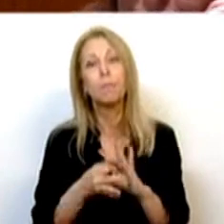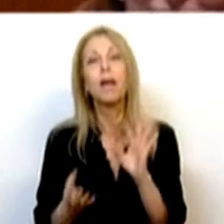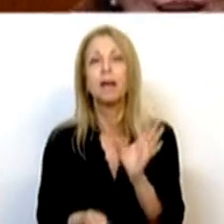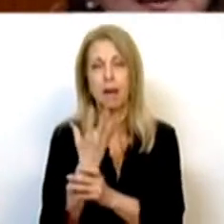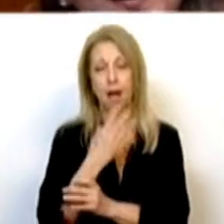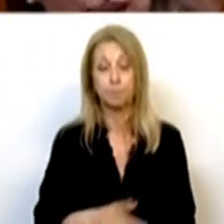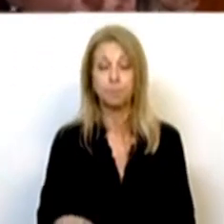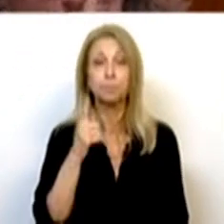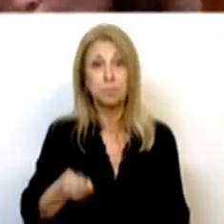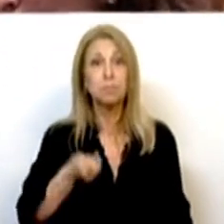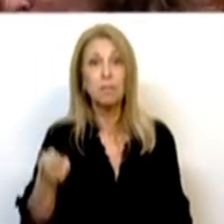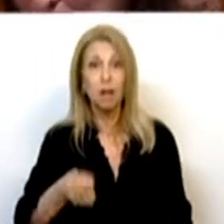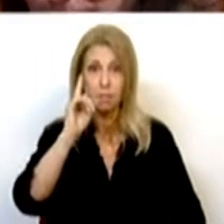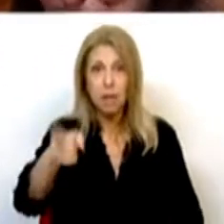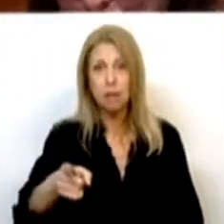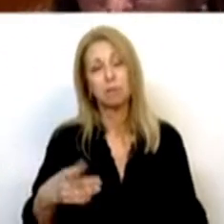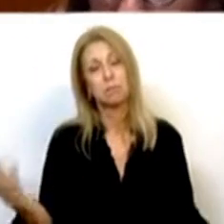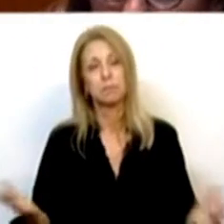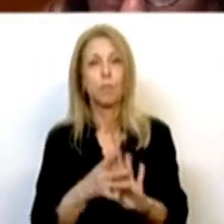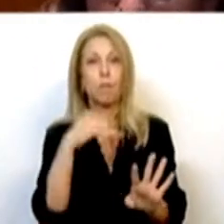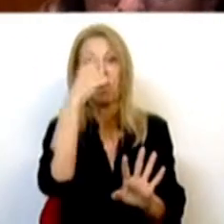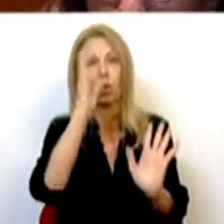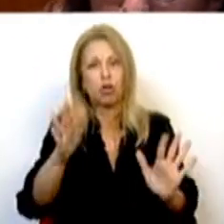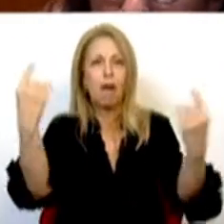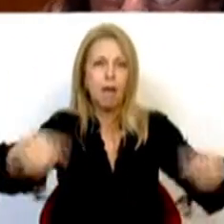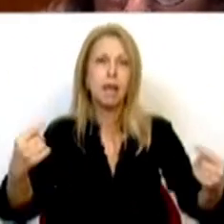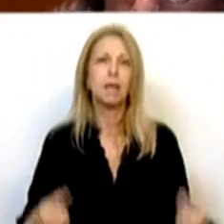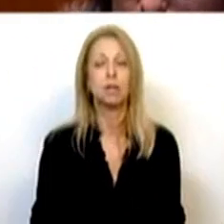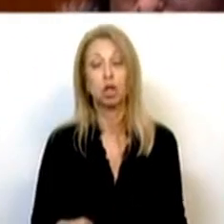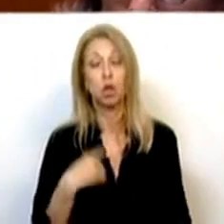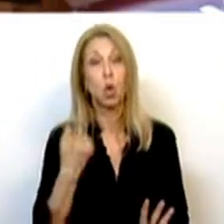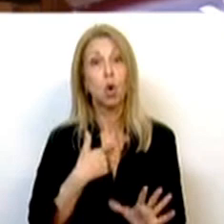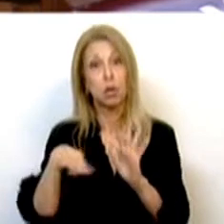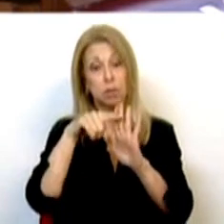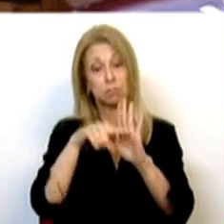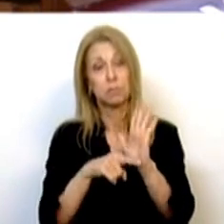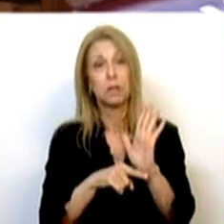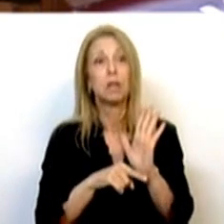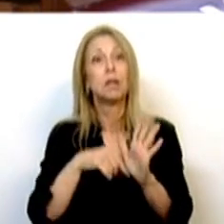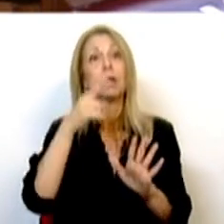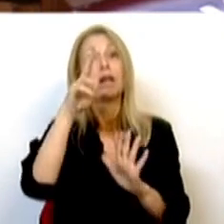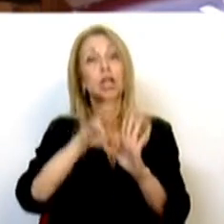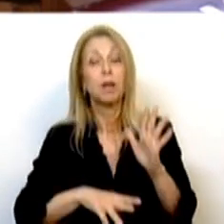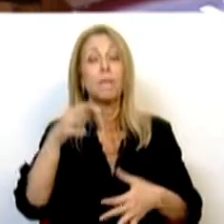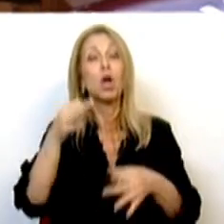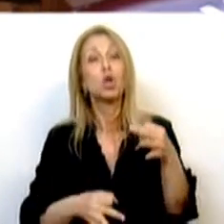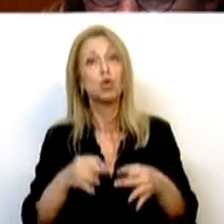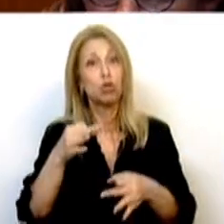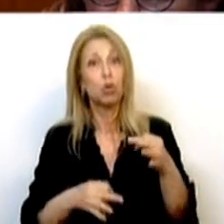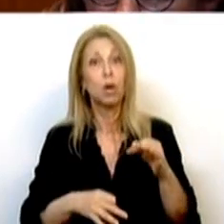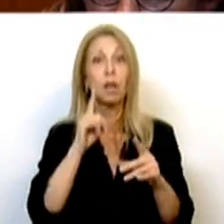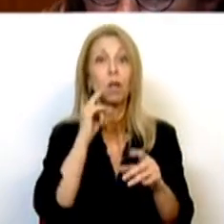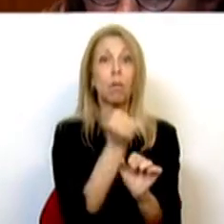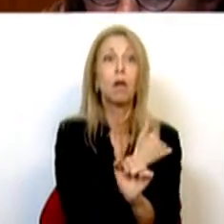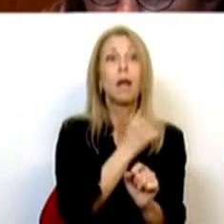O arrendamento forçado é uma figura que já existe, é uma figura que já existe no nosso ordenamento jurídico, no regime jurídico de urbanização e edificação, estamos